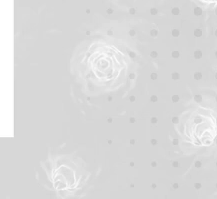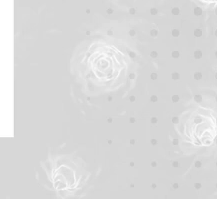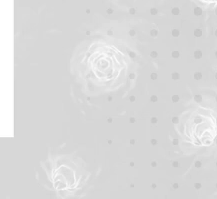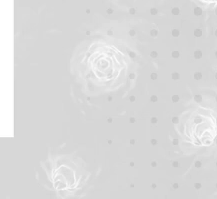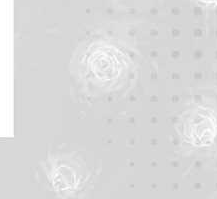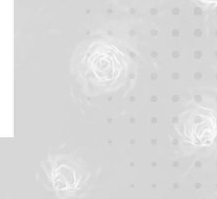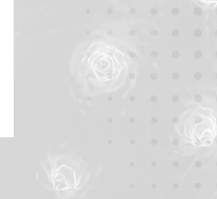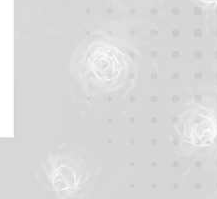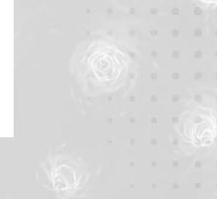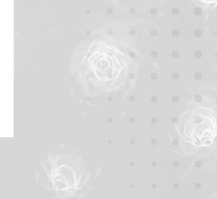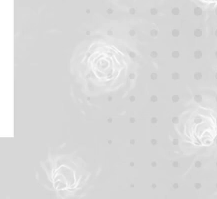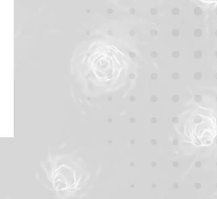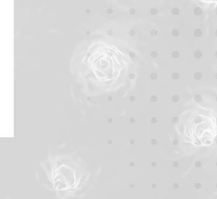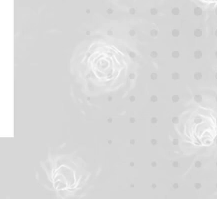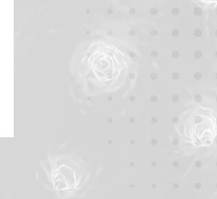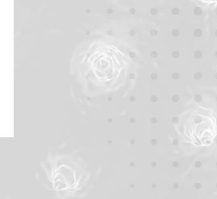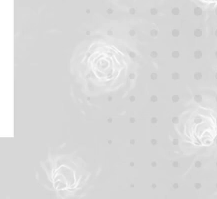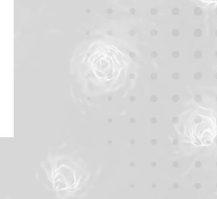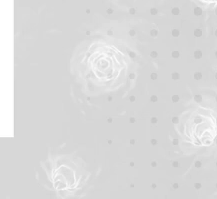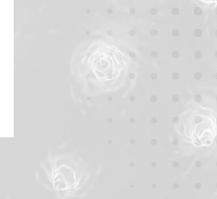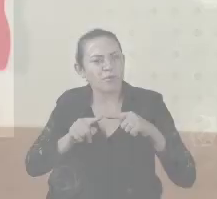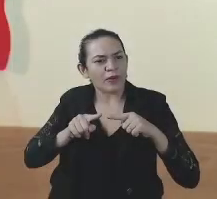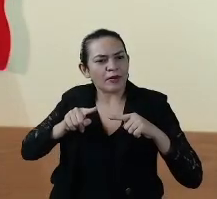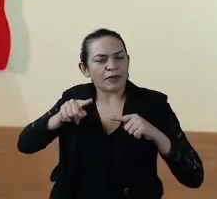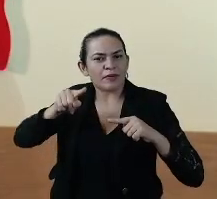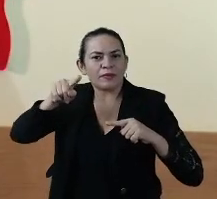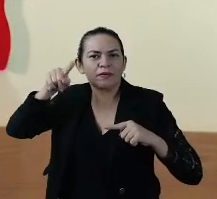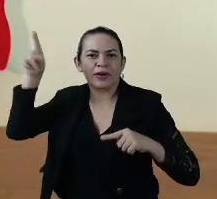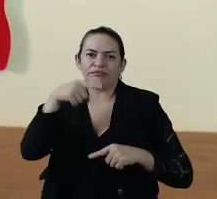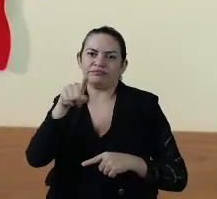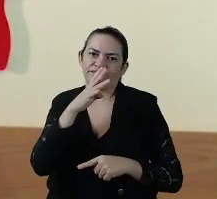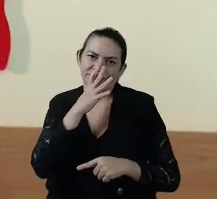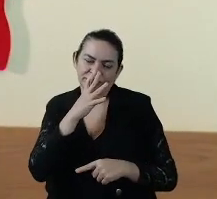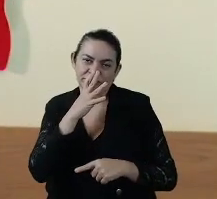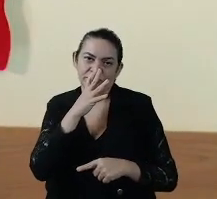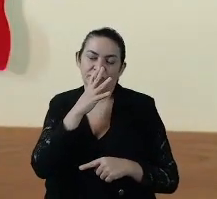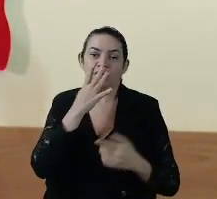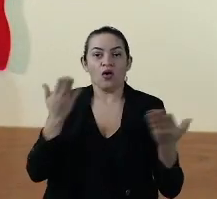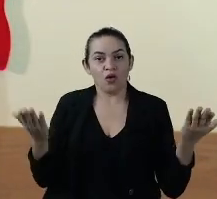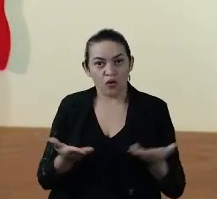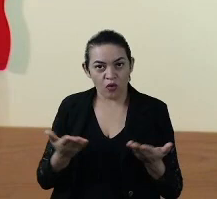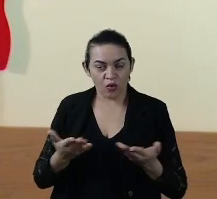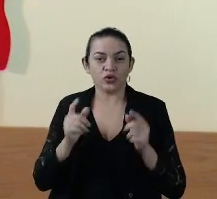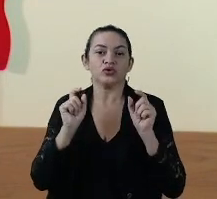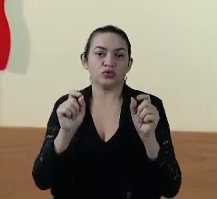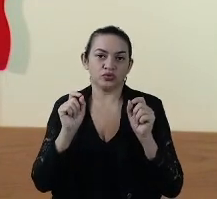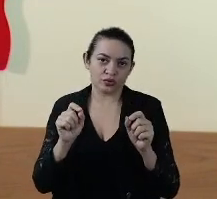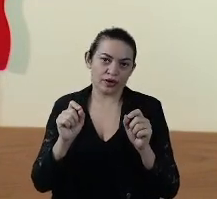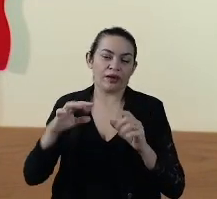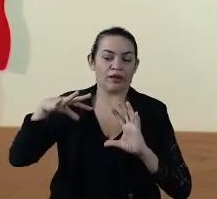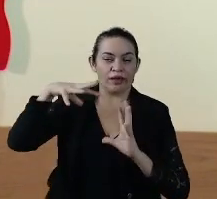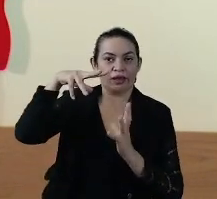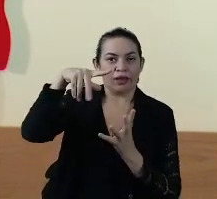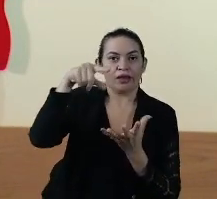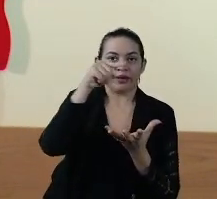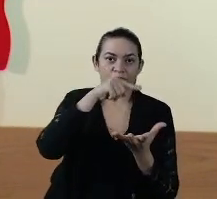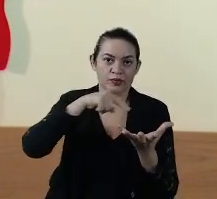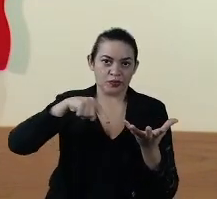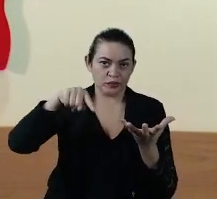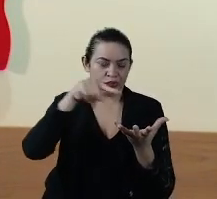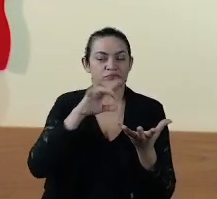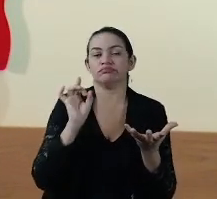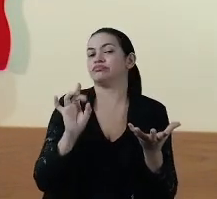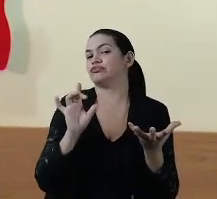exatamente o Brasil, que é esta linha que aqui está. Acima de nós, hoje, em termos internacionais,